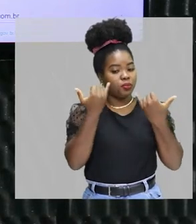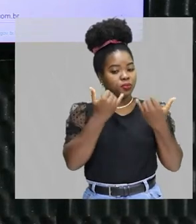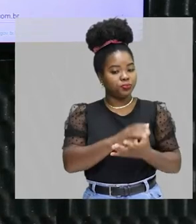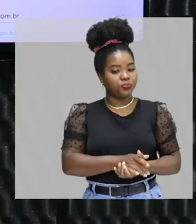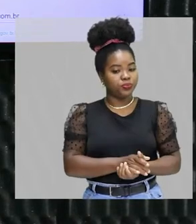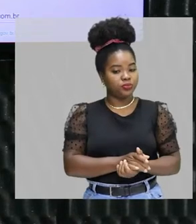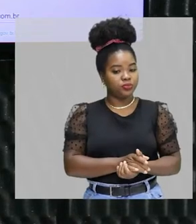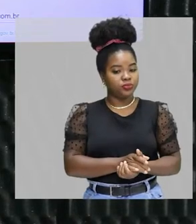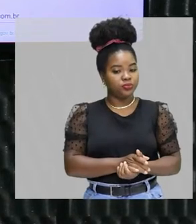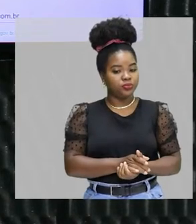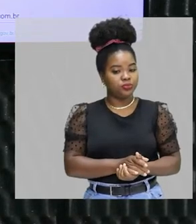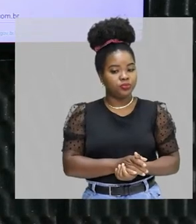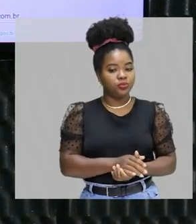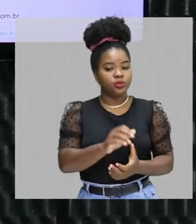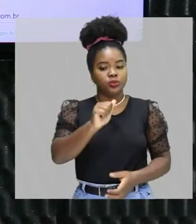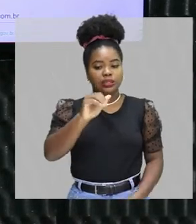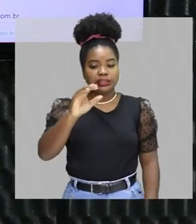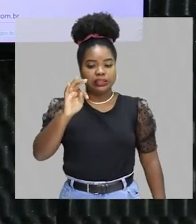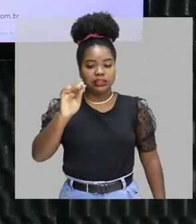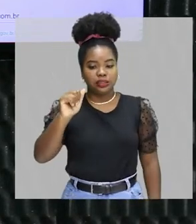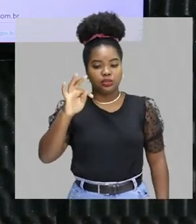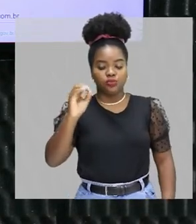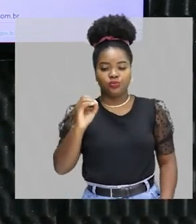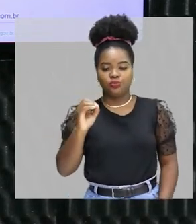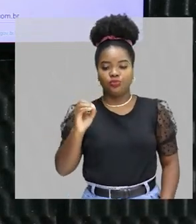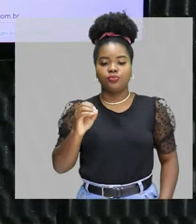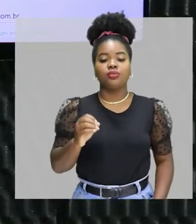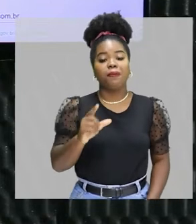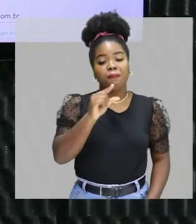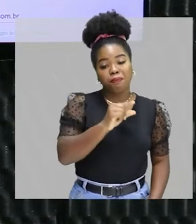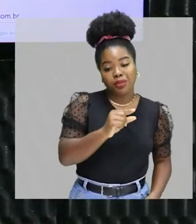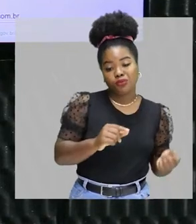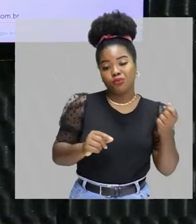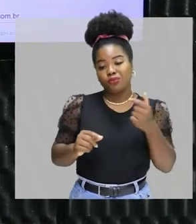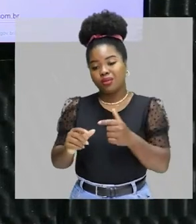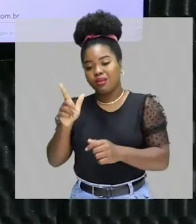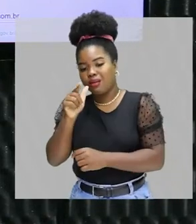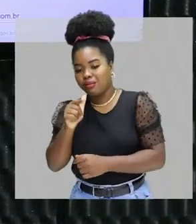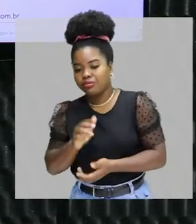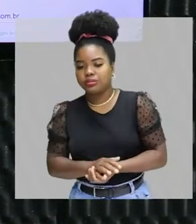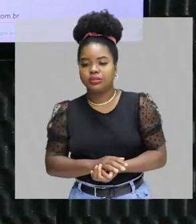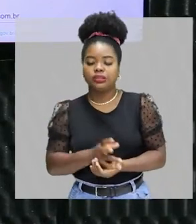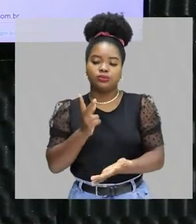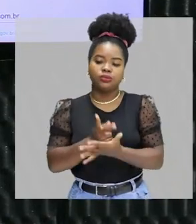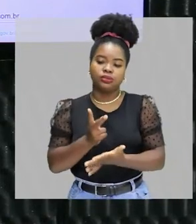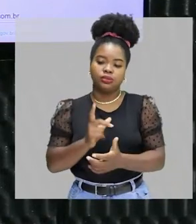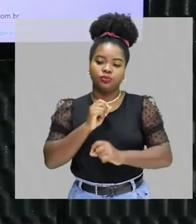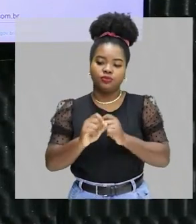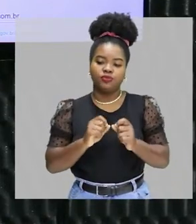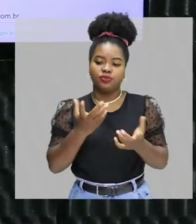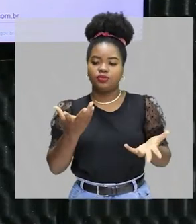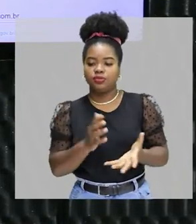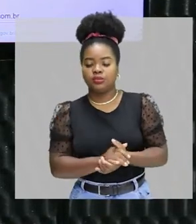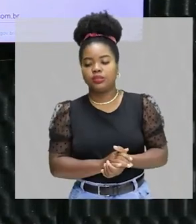O acetato é menos denso do que a água. Então, ele vai ficar sobre a água.